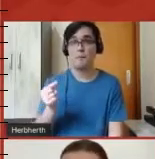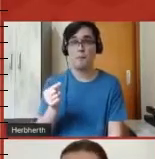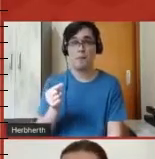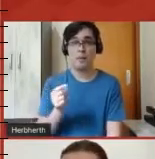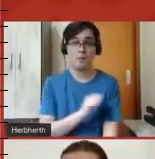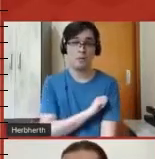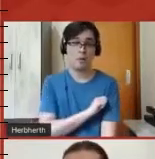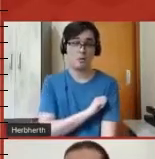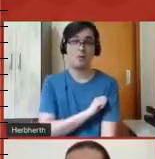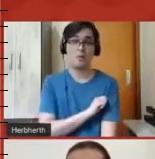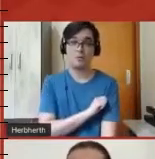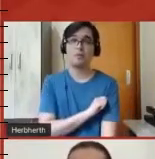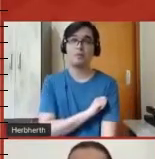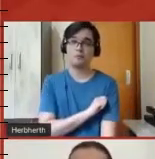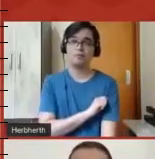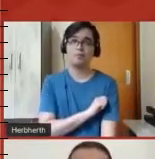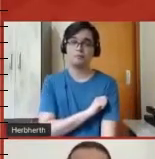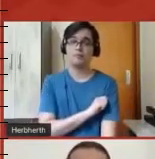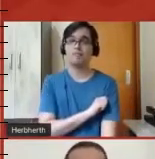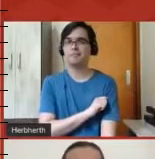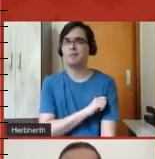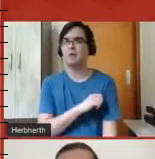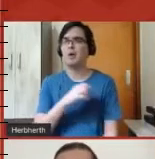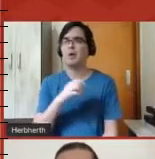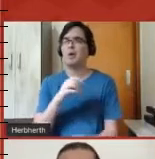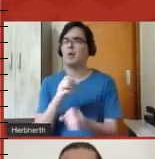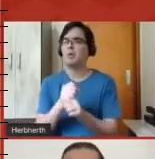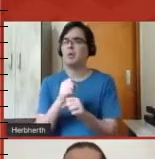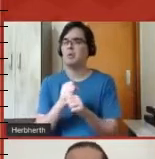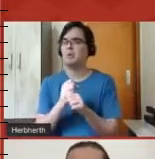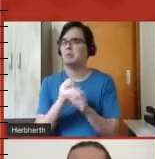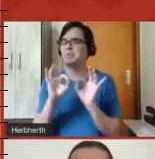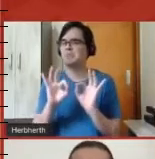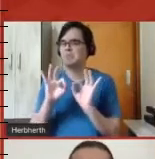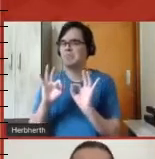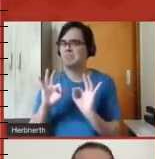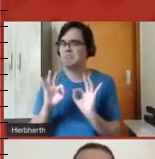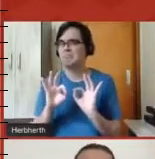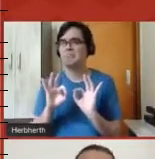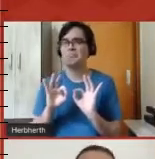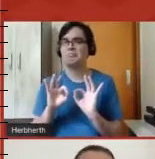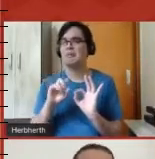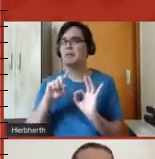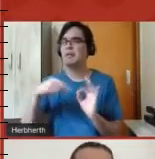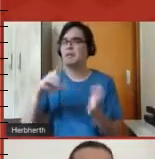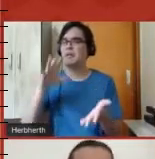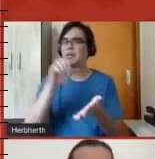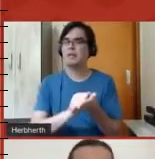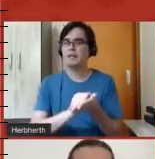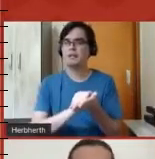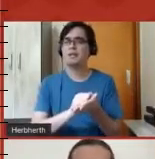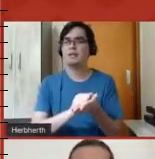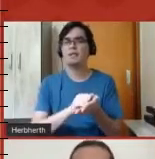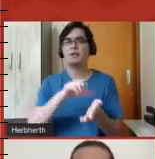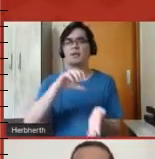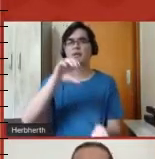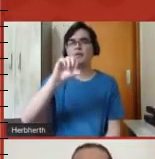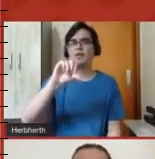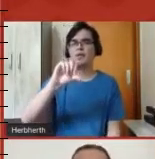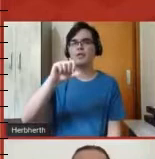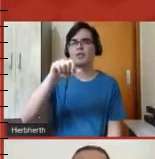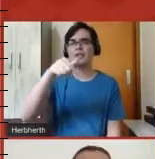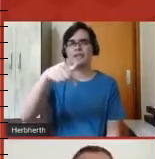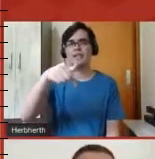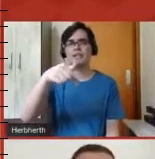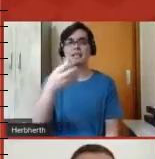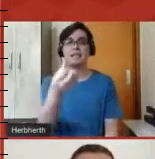preciso acabou ficando depois de inscritos no ava da disciplina em 976 alunos,